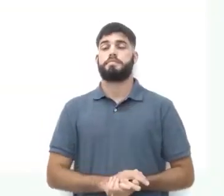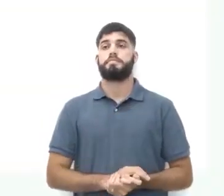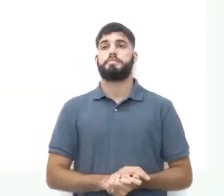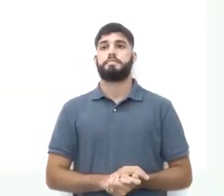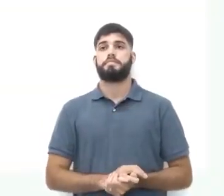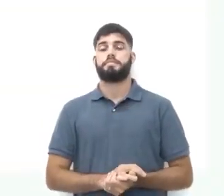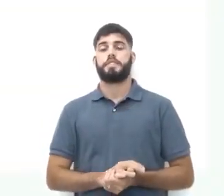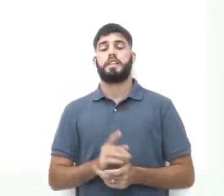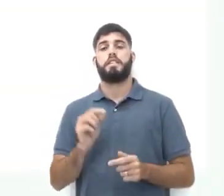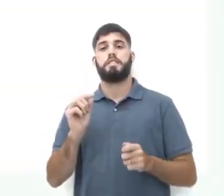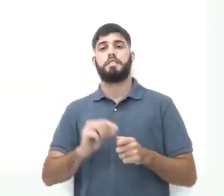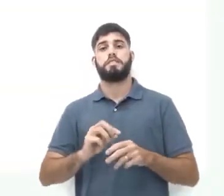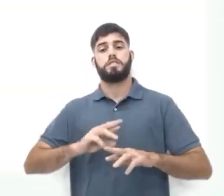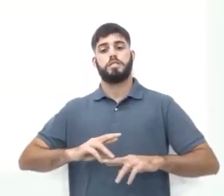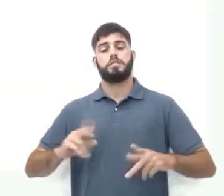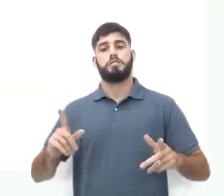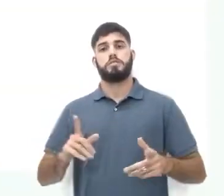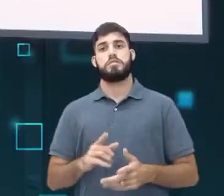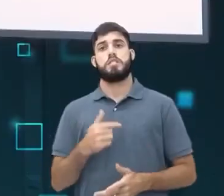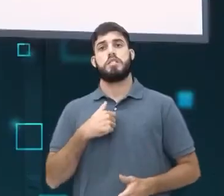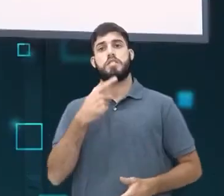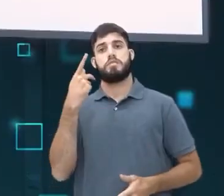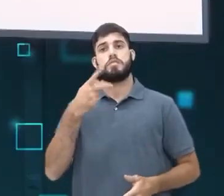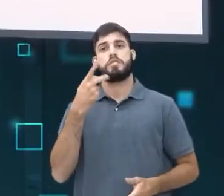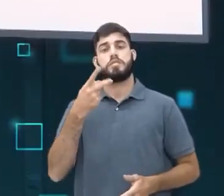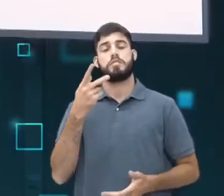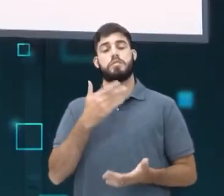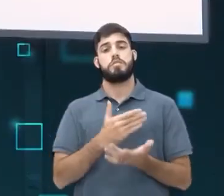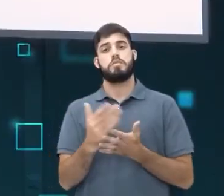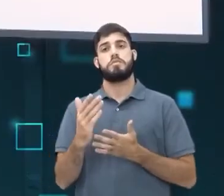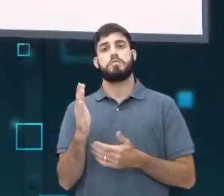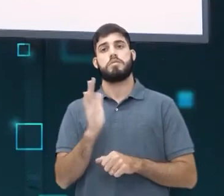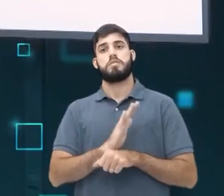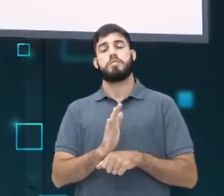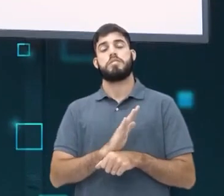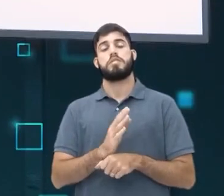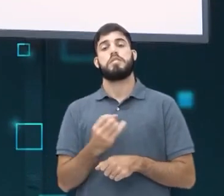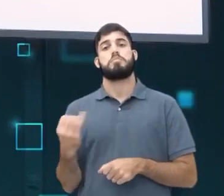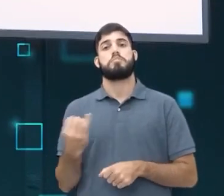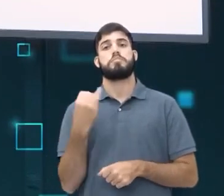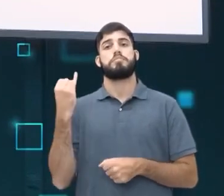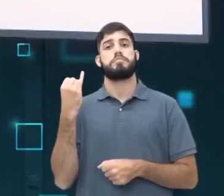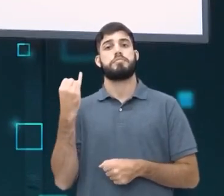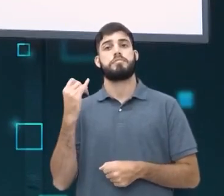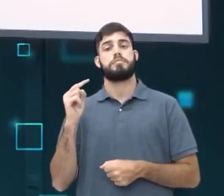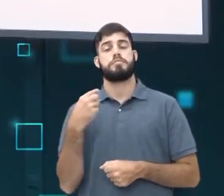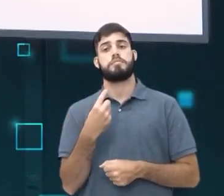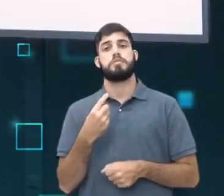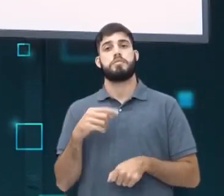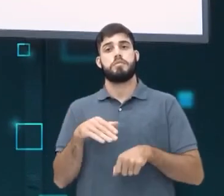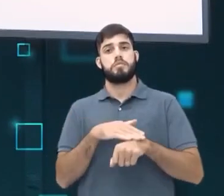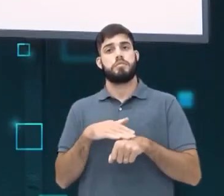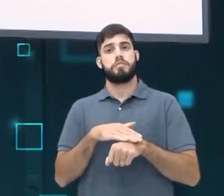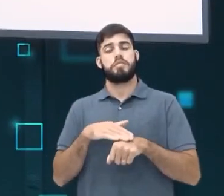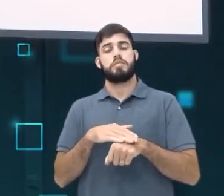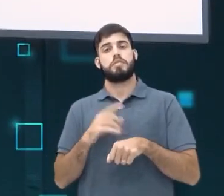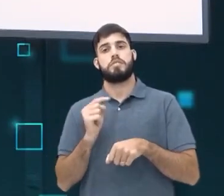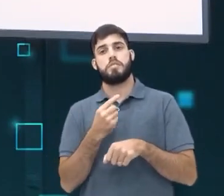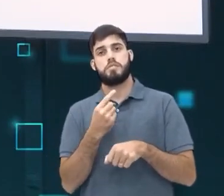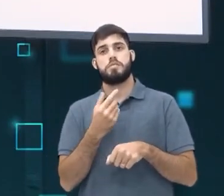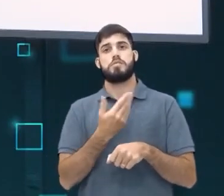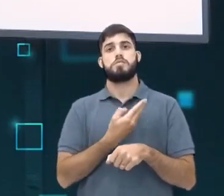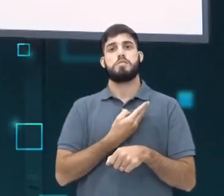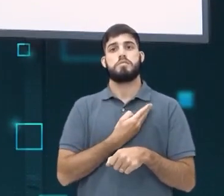Faça a diferença. Eu falei no começo do vídeo que é super importante que a gente converse com nossos